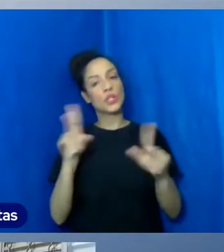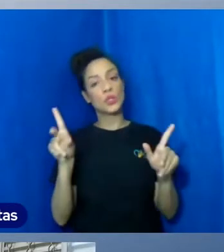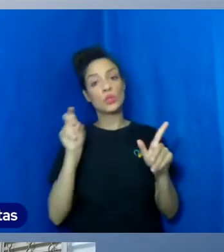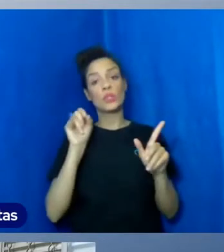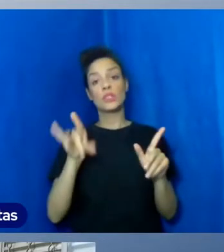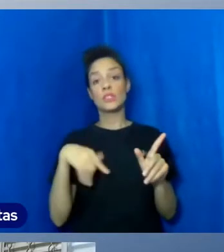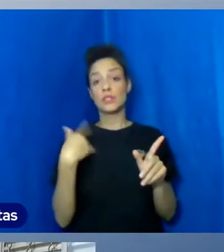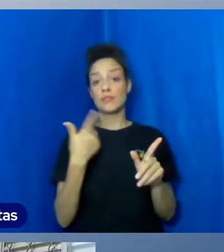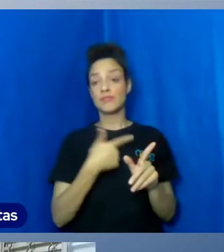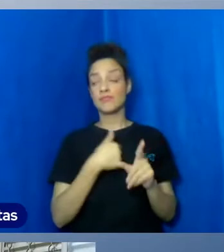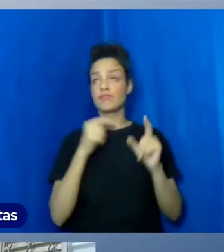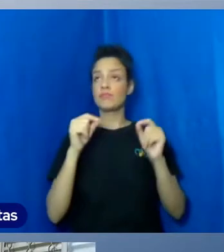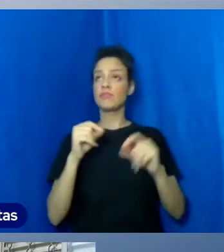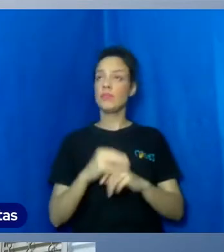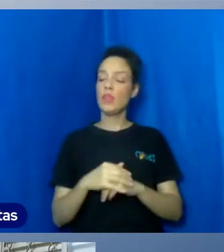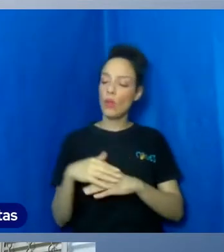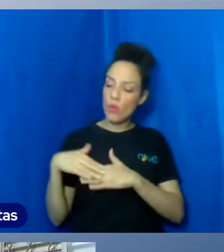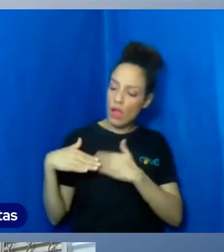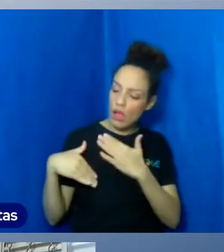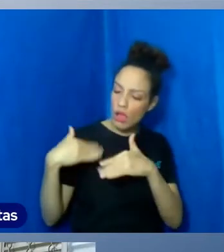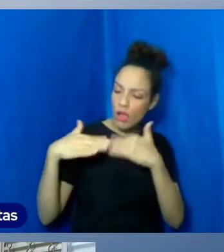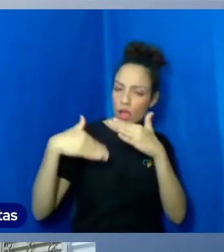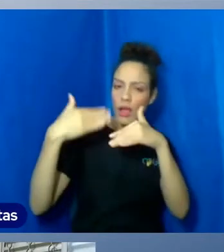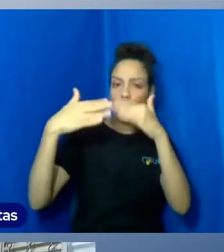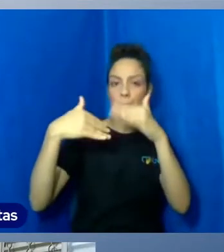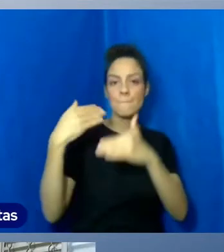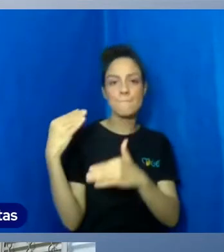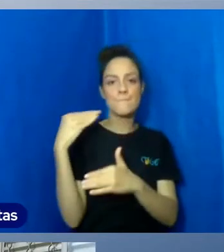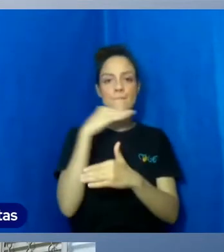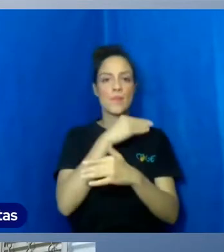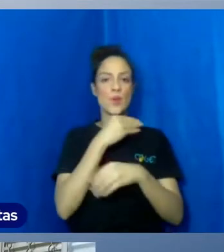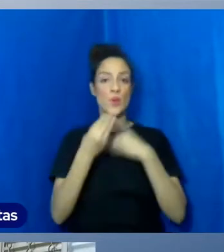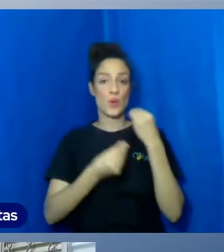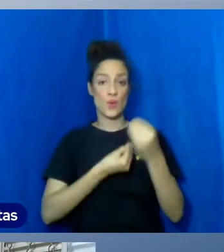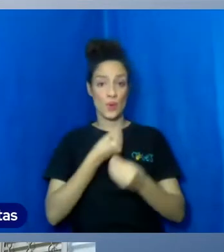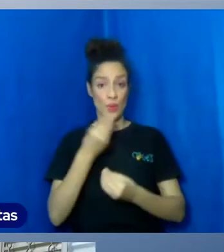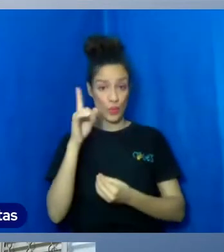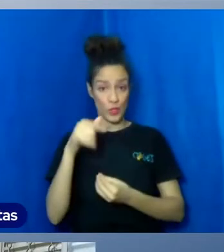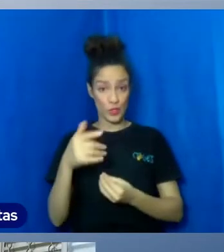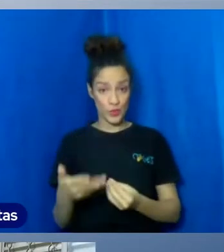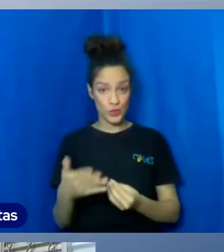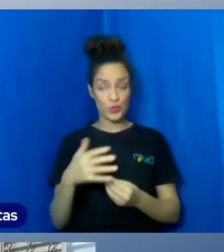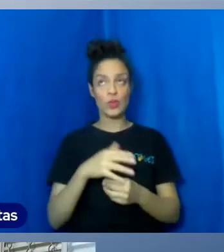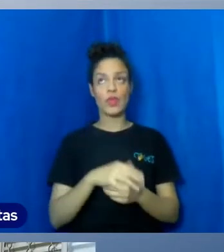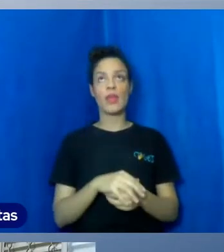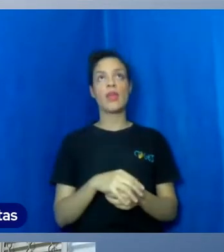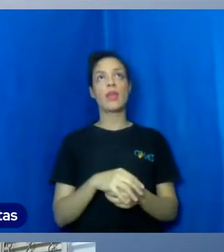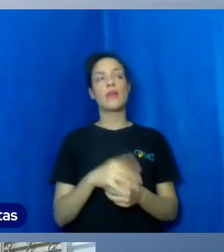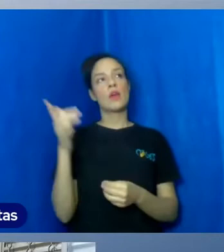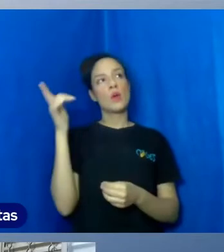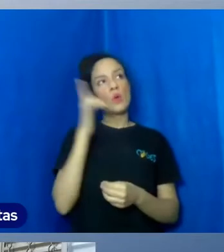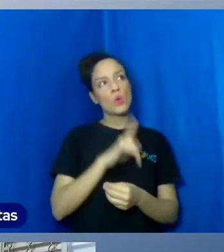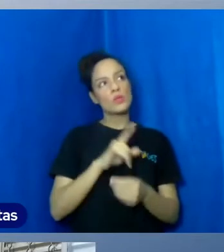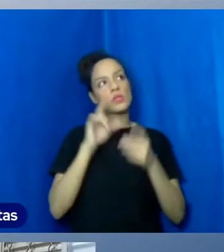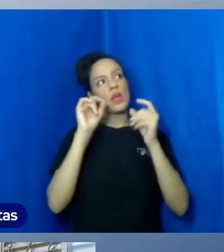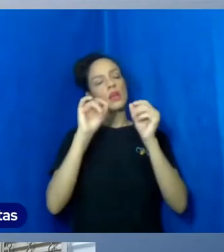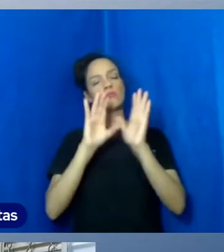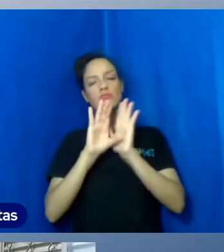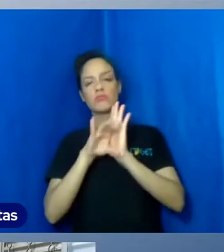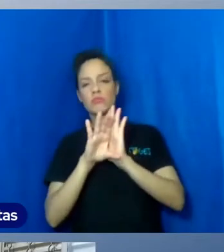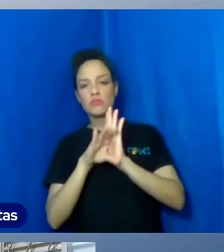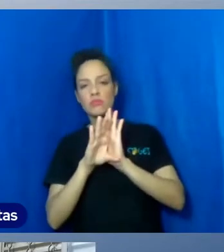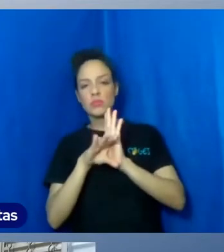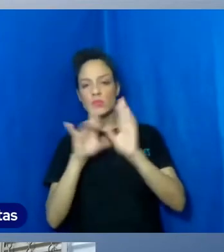gente vai avançando na busca de entender o que ela seja, nós vamos nos aproximando do conceito apresentado